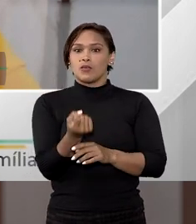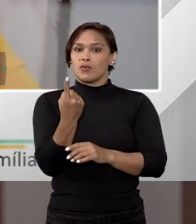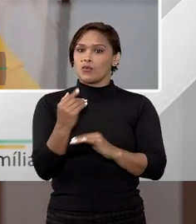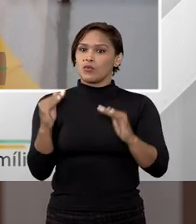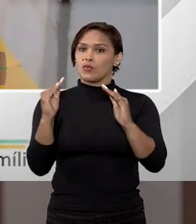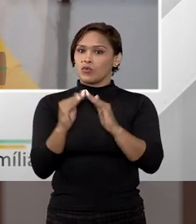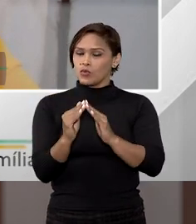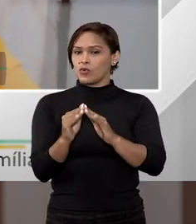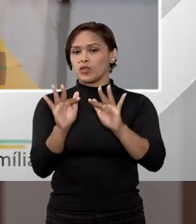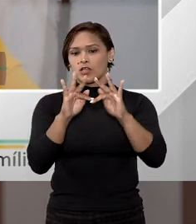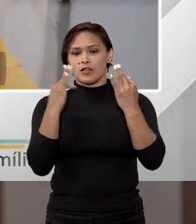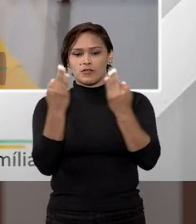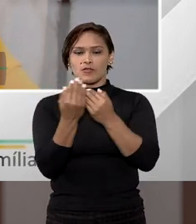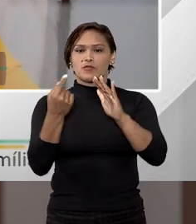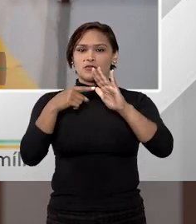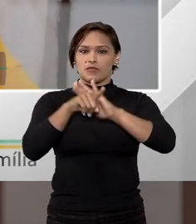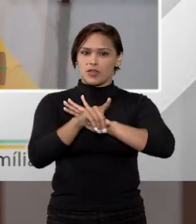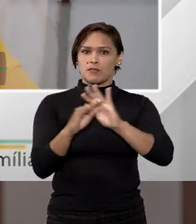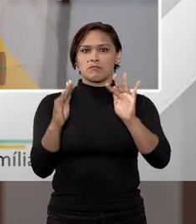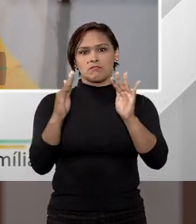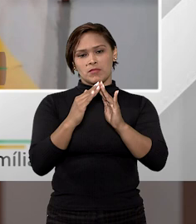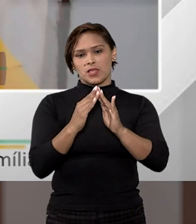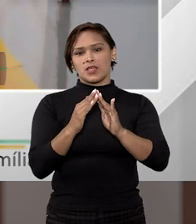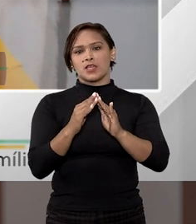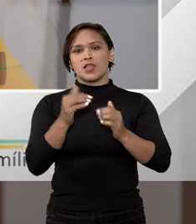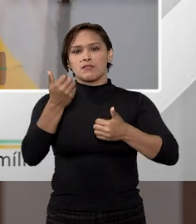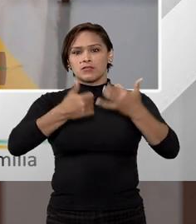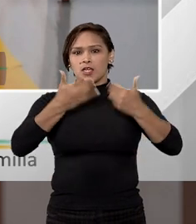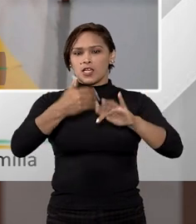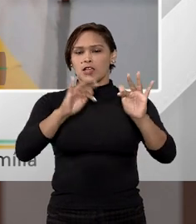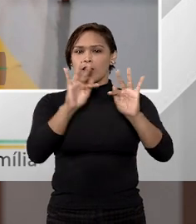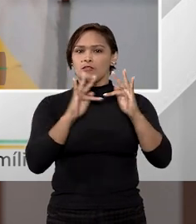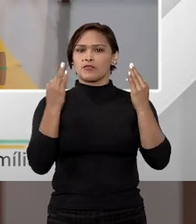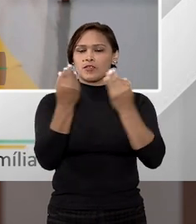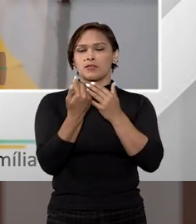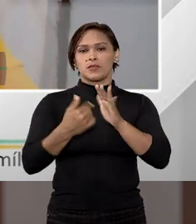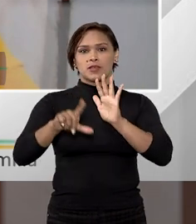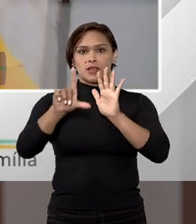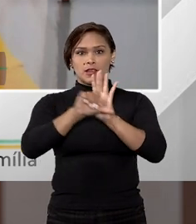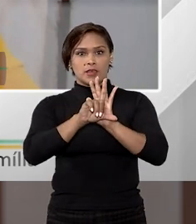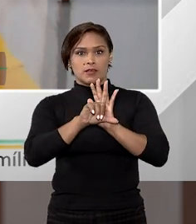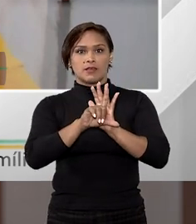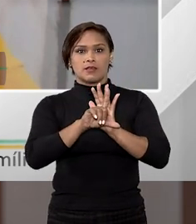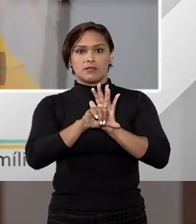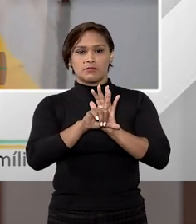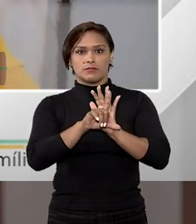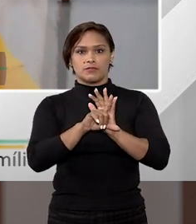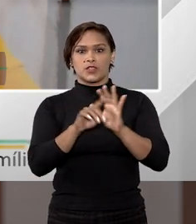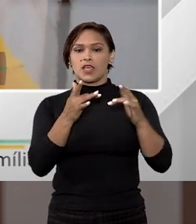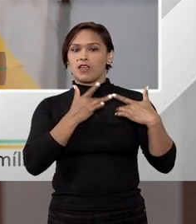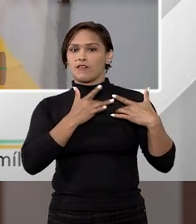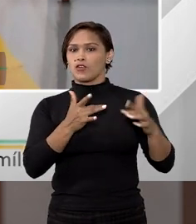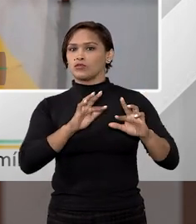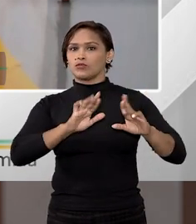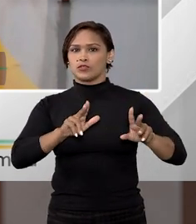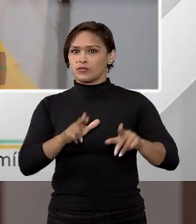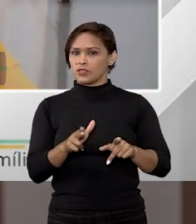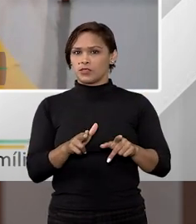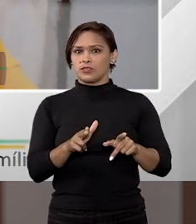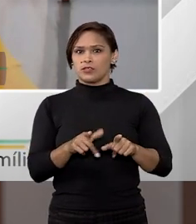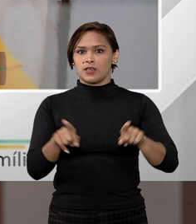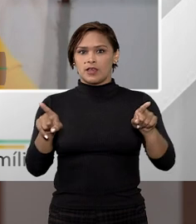único, estar abarcado como bem de família, na qualidade de bem de família legal e não voluntário,